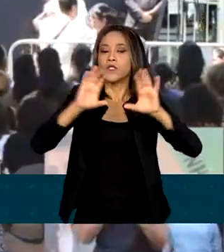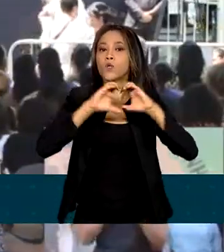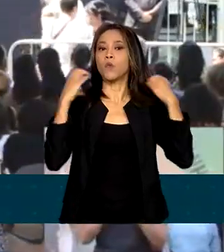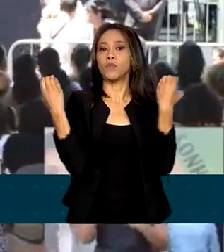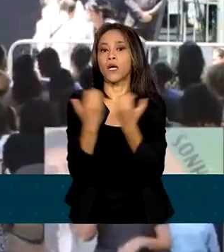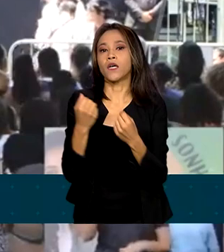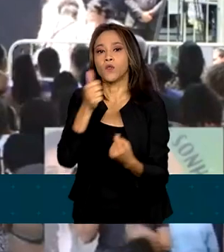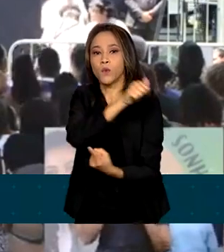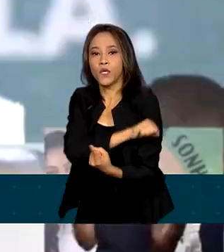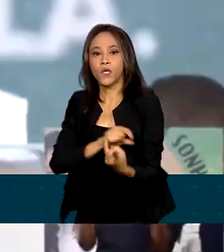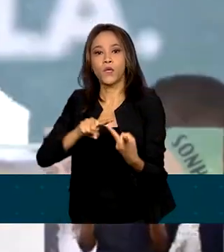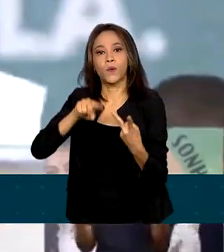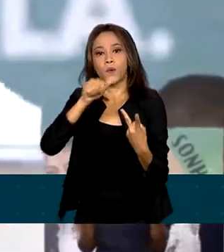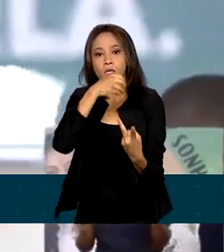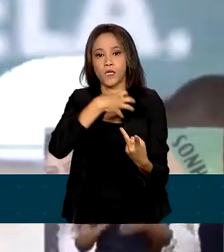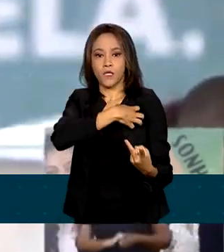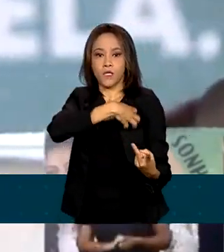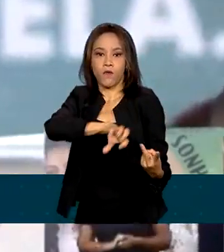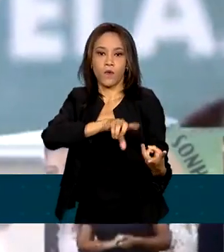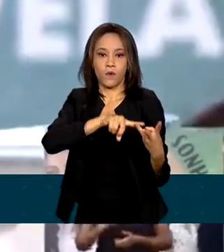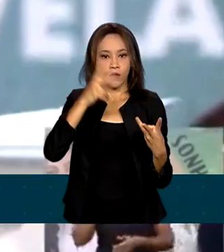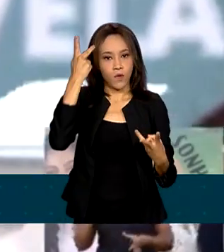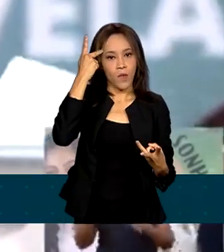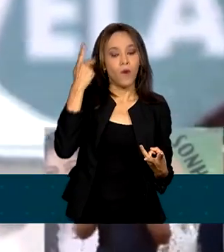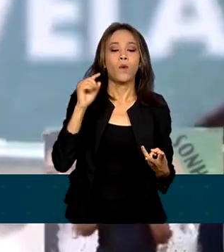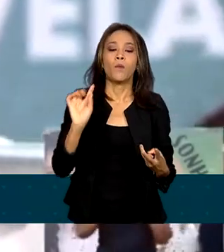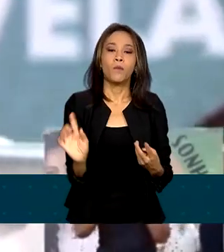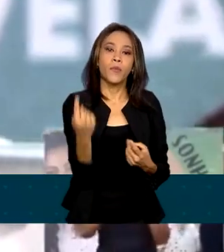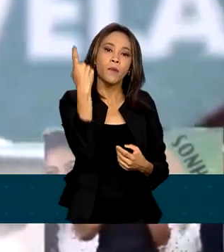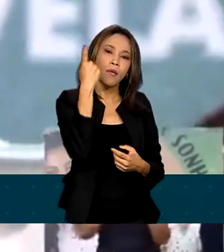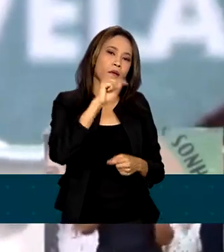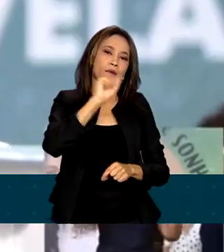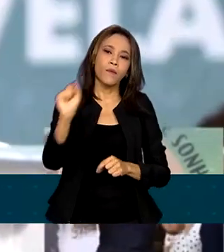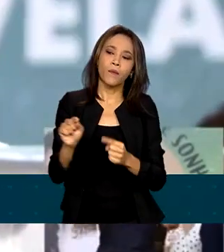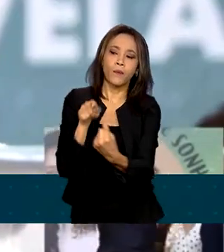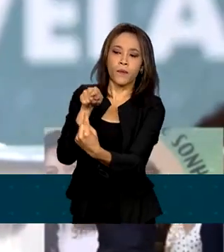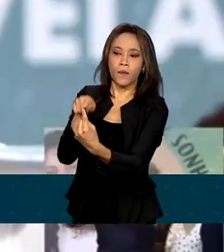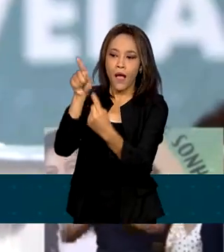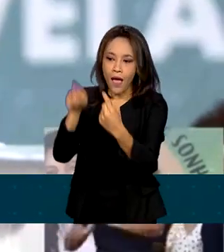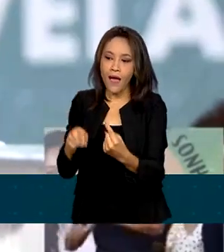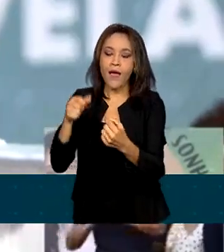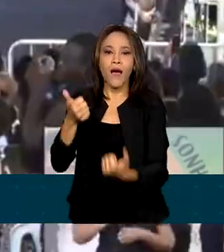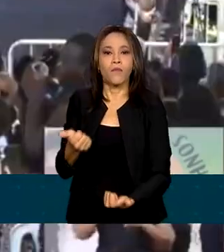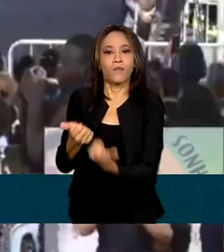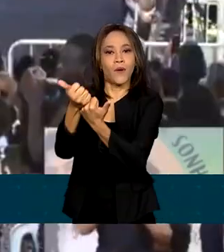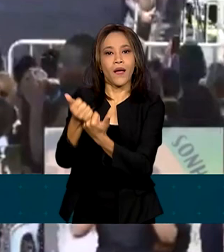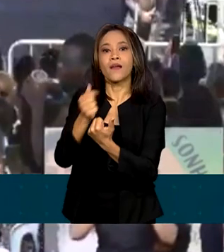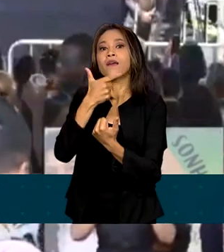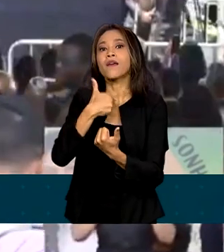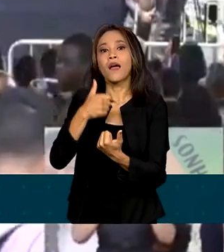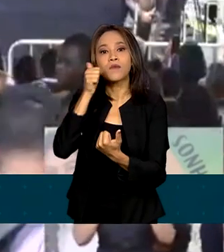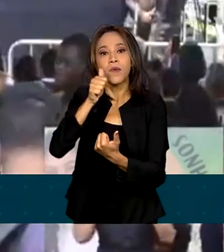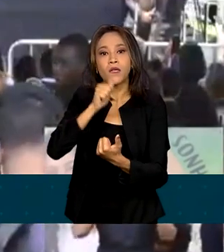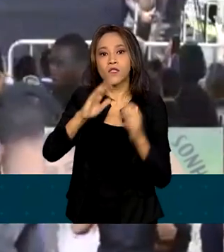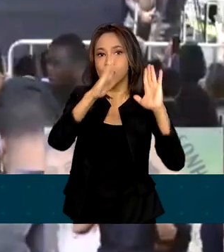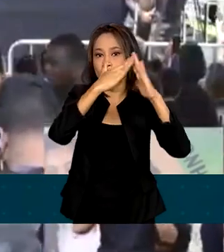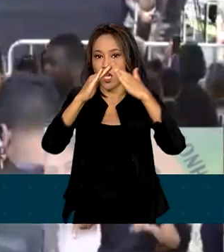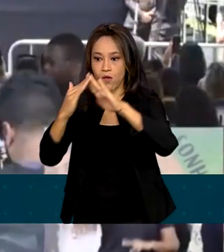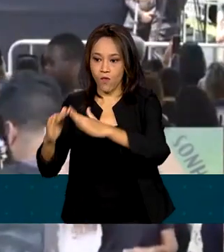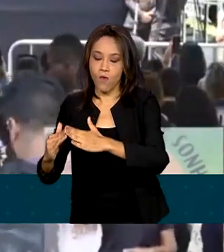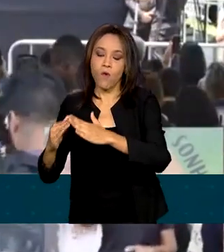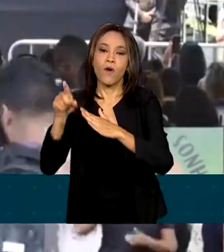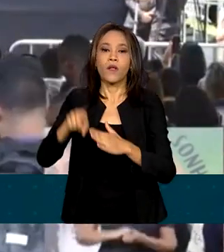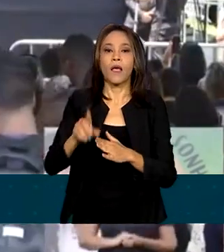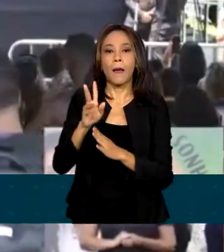Salvador e São Paulo. O primeiro deles vai beneficiar as cariocas do Complexo da Penha. A inauguração ocorreu na